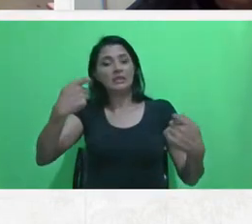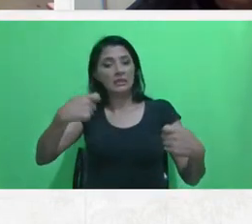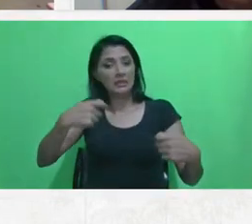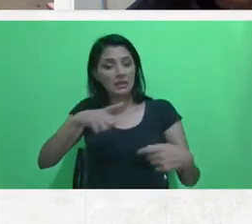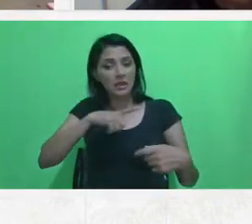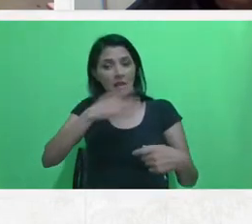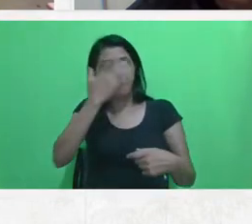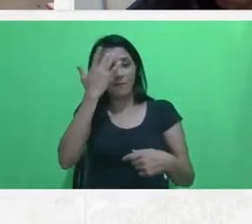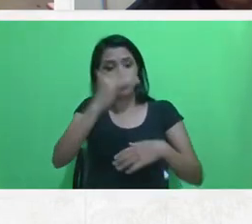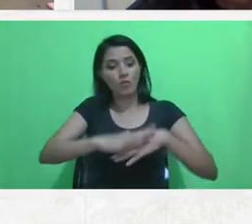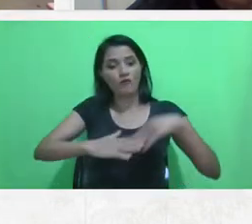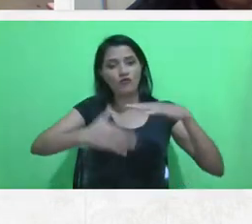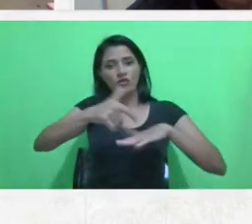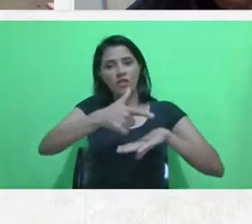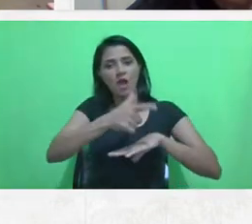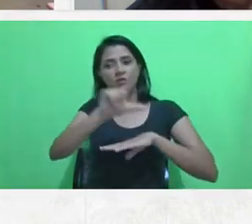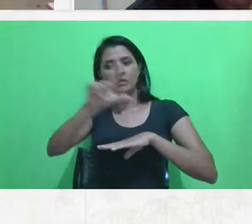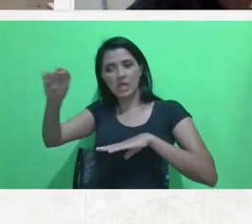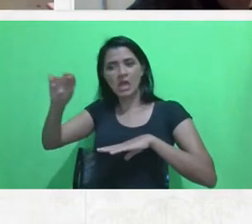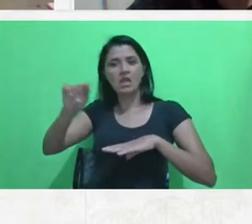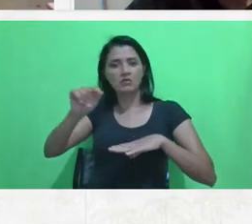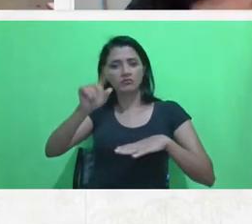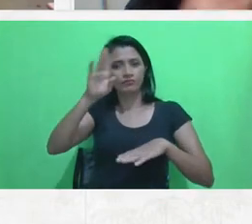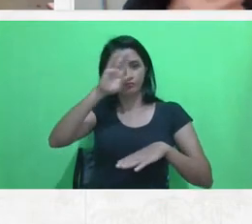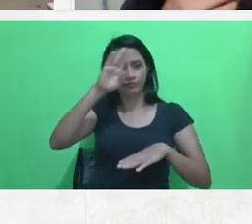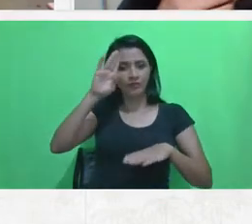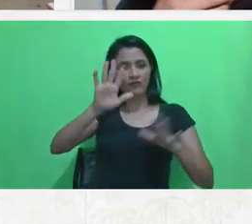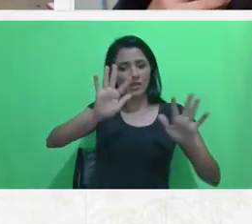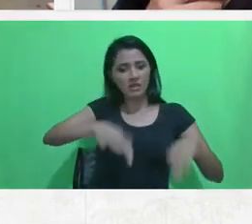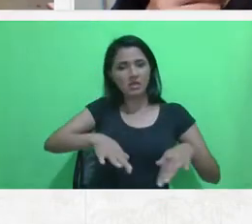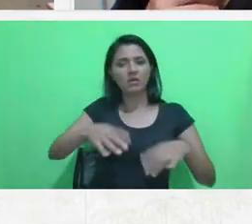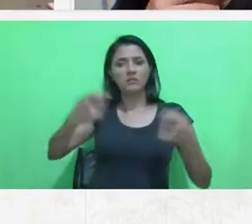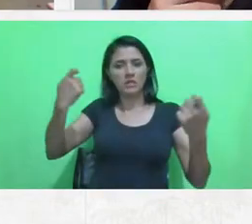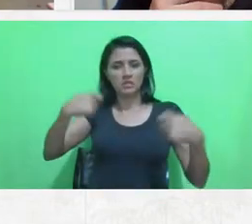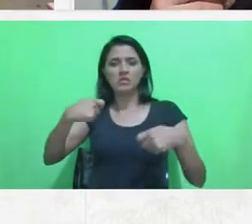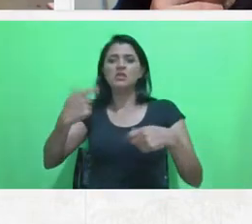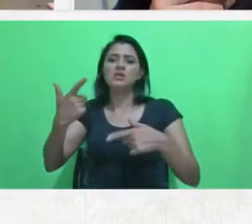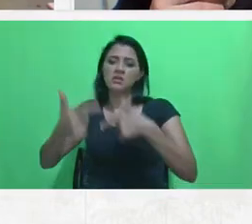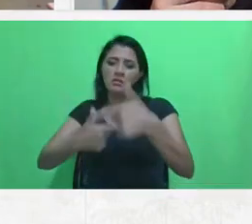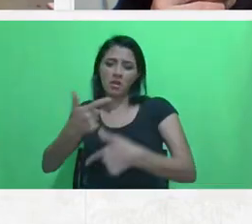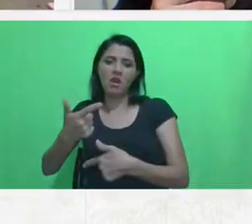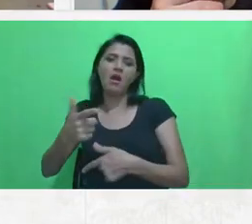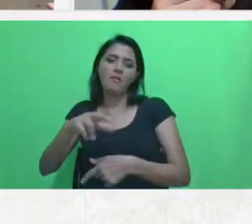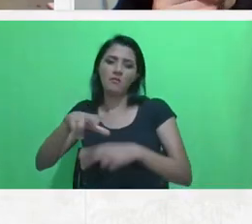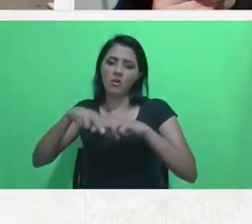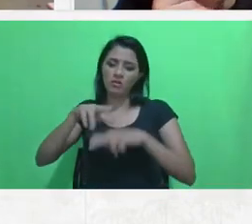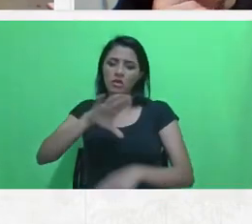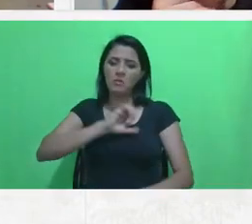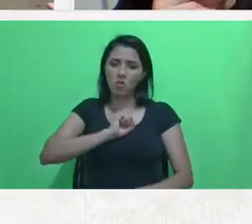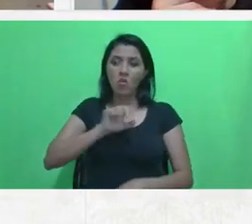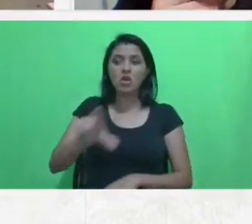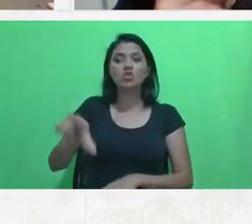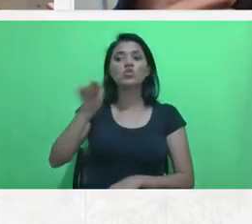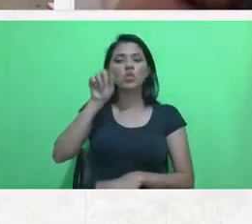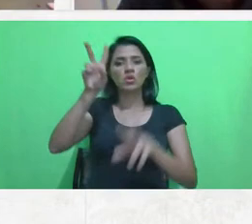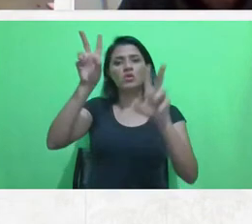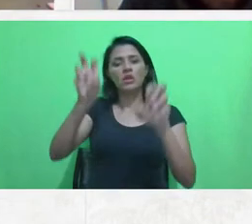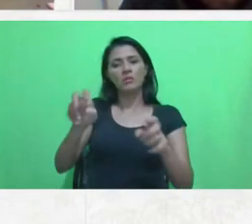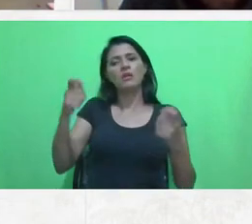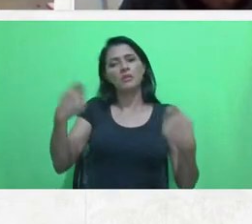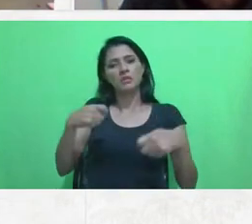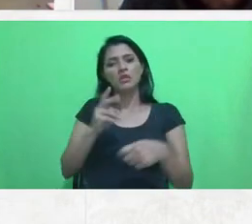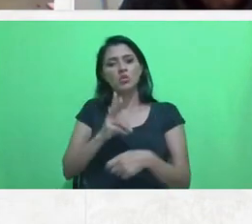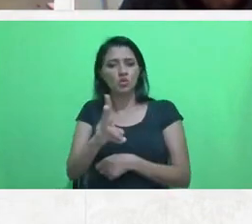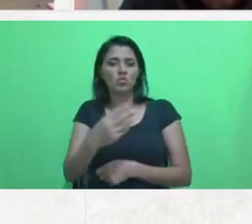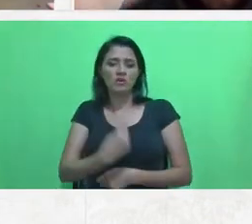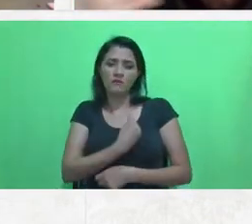da academia, eles precisam trabalhar por amor, claro, escolher os seus temas de trabalho, mas sobreviverem também na